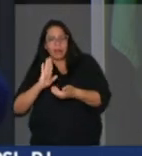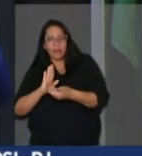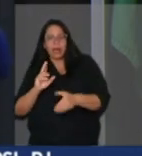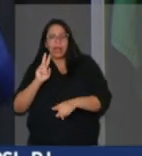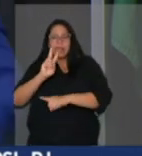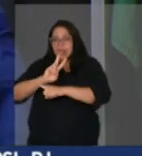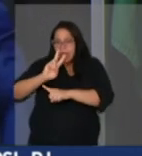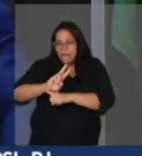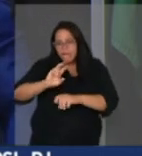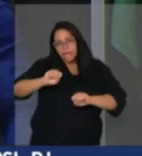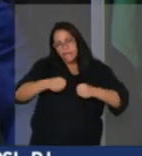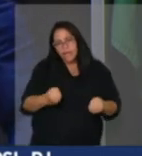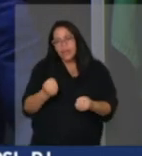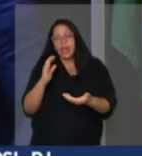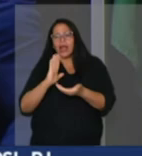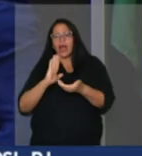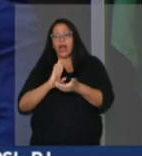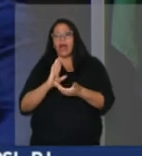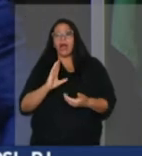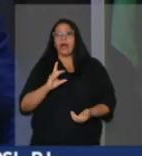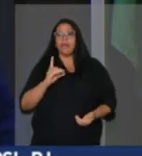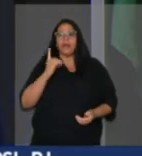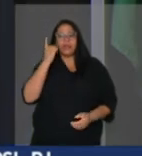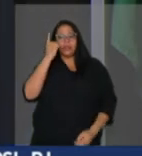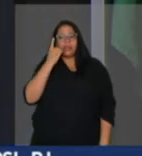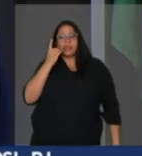Deputados, e defenda um deputado injustiçado, como é Daniel Silveira.